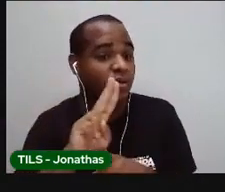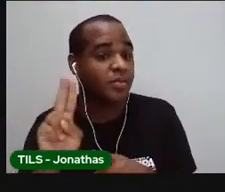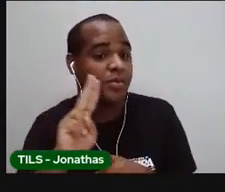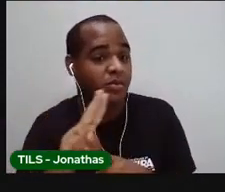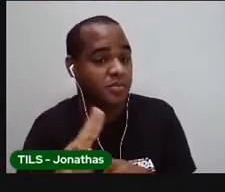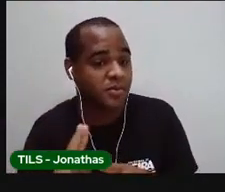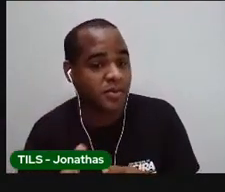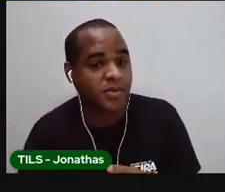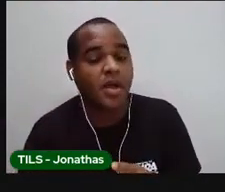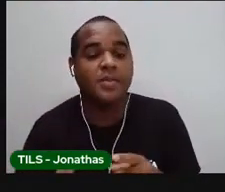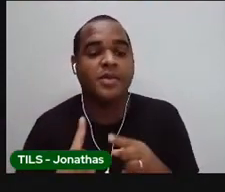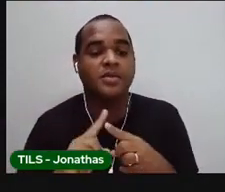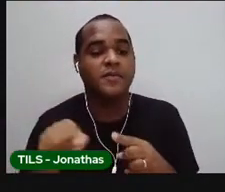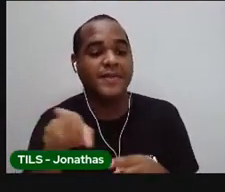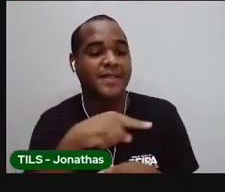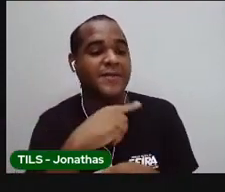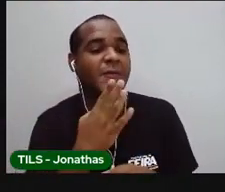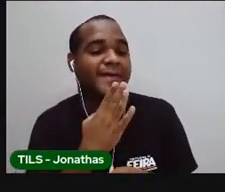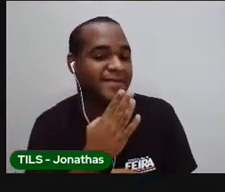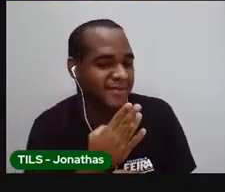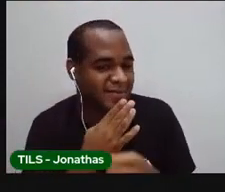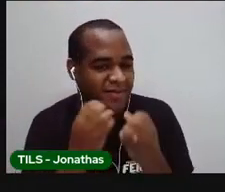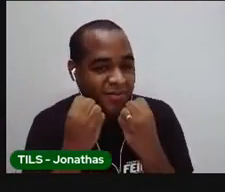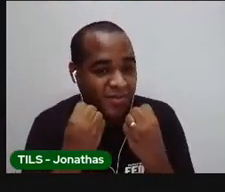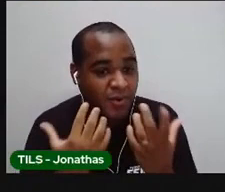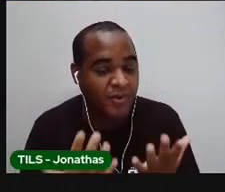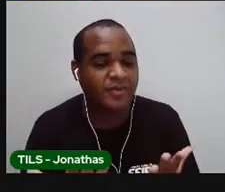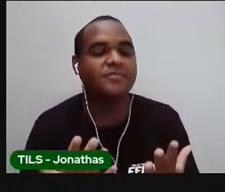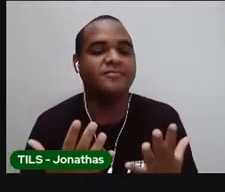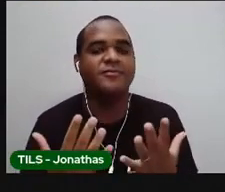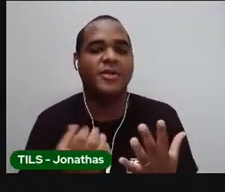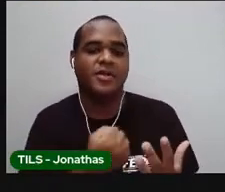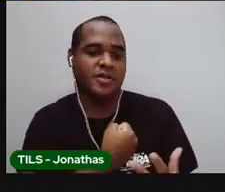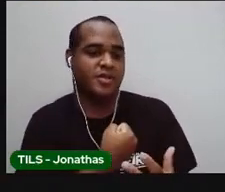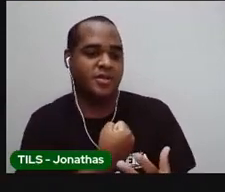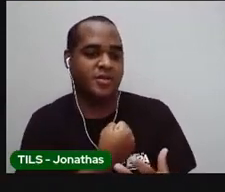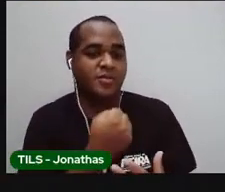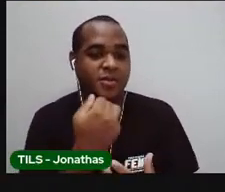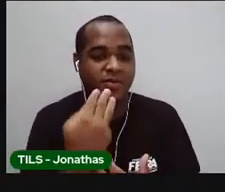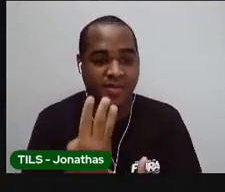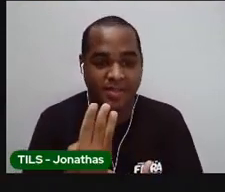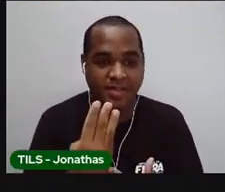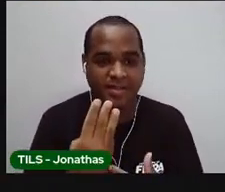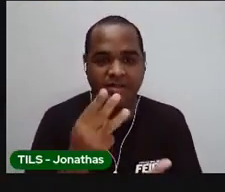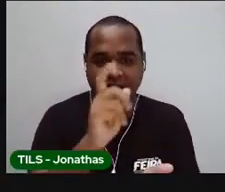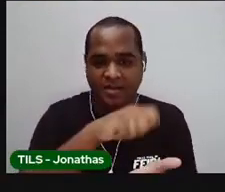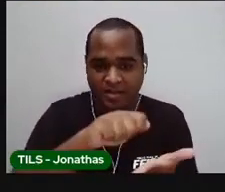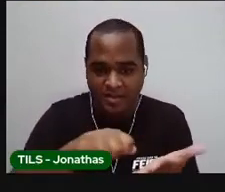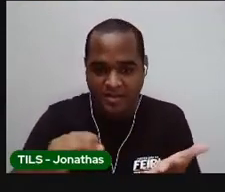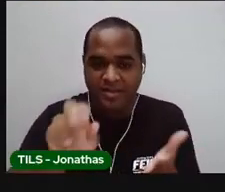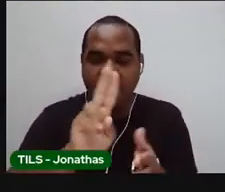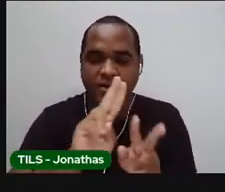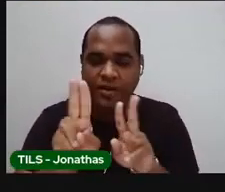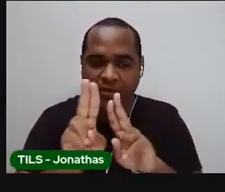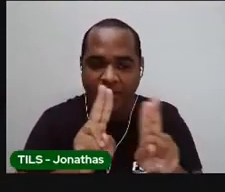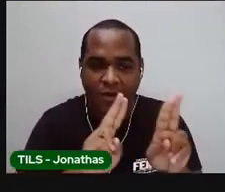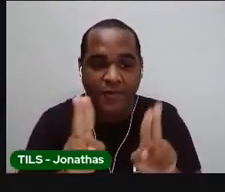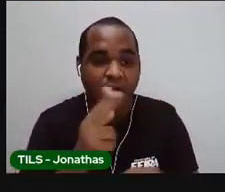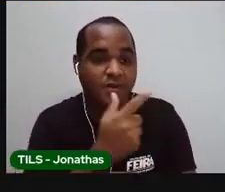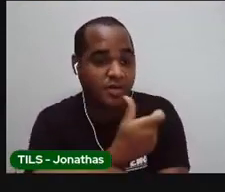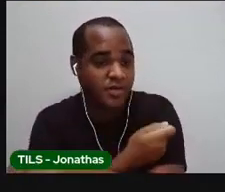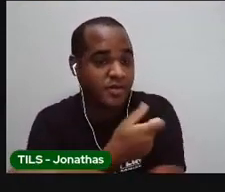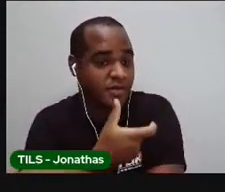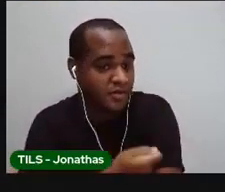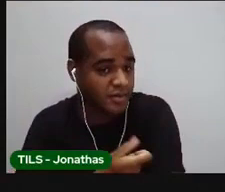já conhece, tá bom? Questão número 3. Escreva o nome de duas vacinas